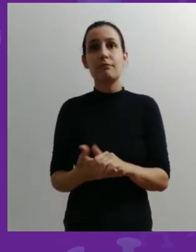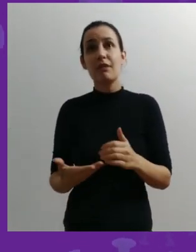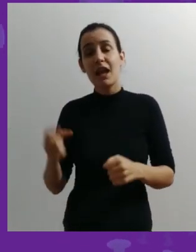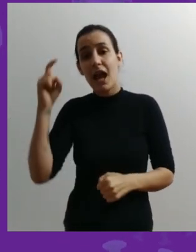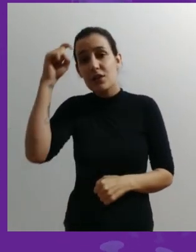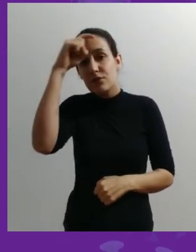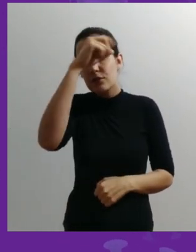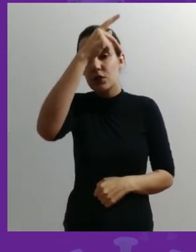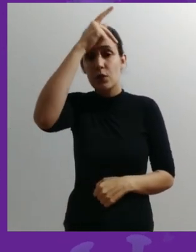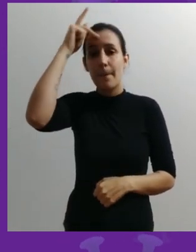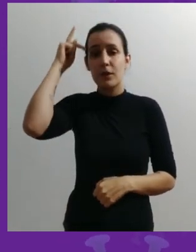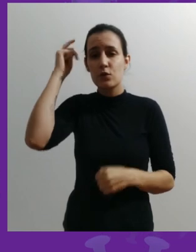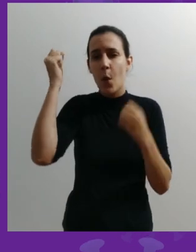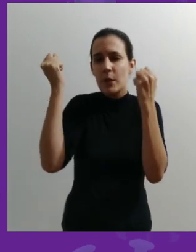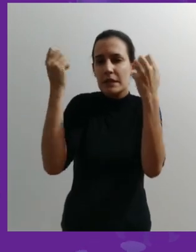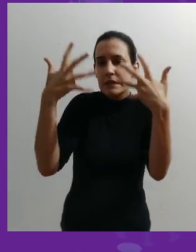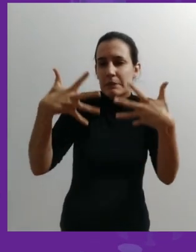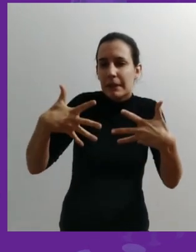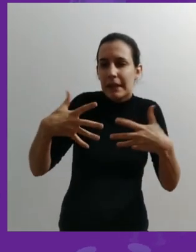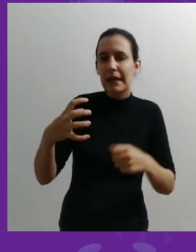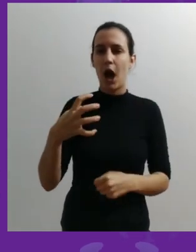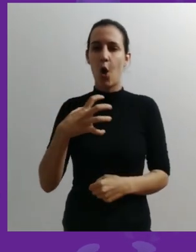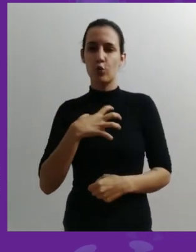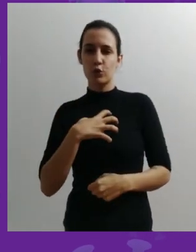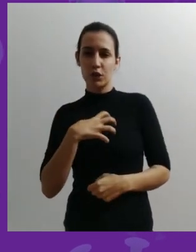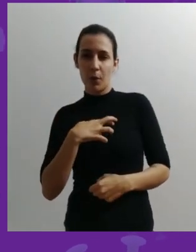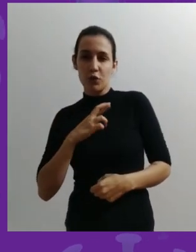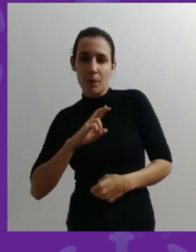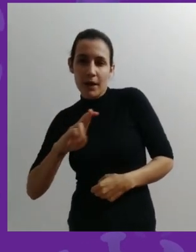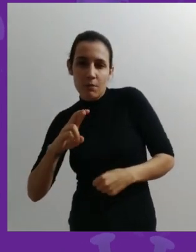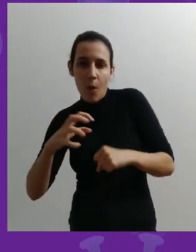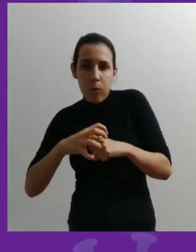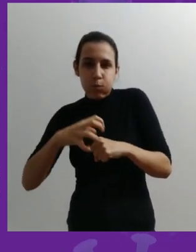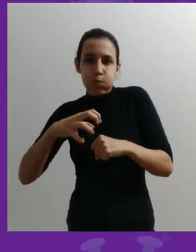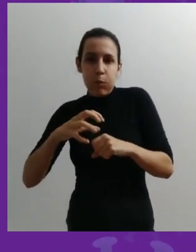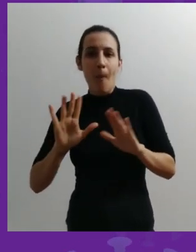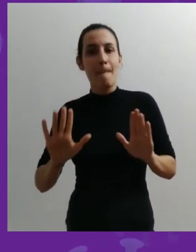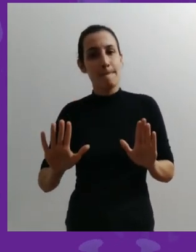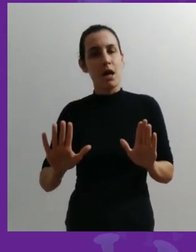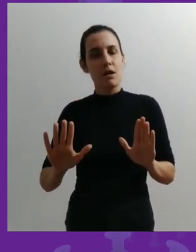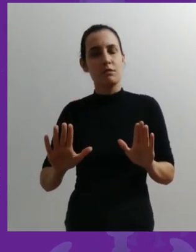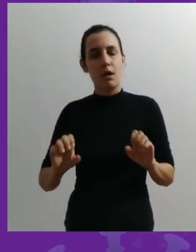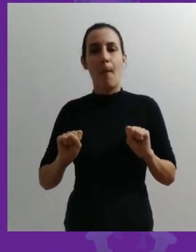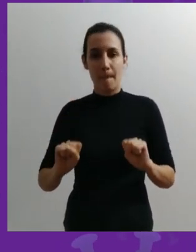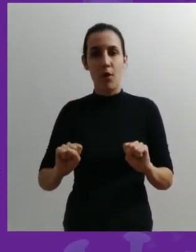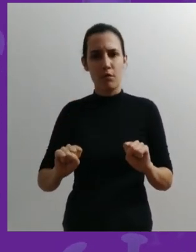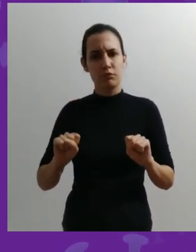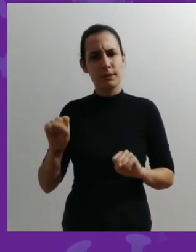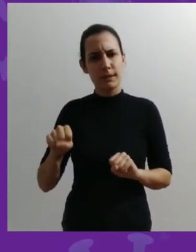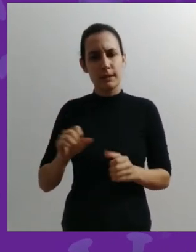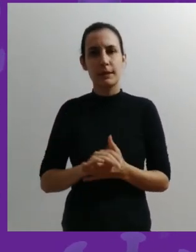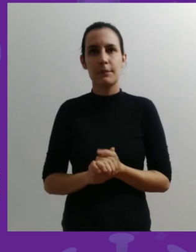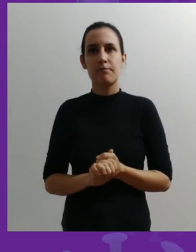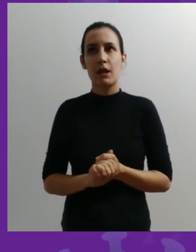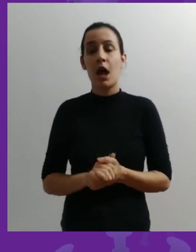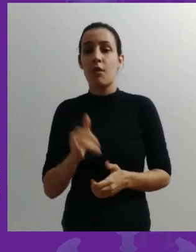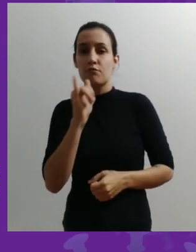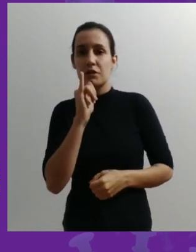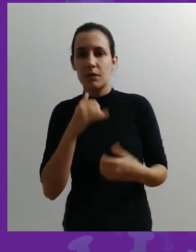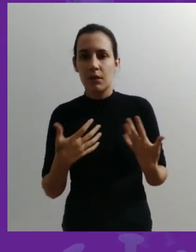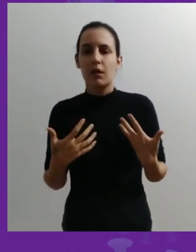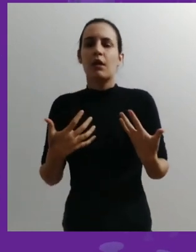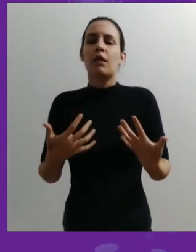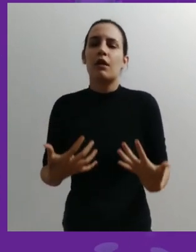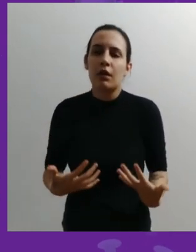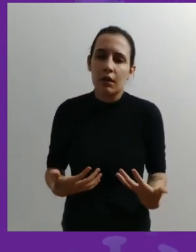É difícil a pessoa explicar um sintoma de uma resposta inflamatória, mas isso pode acontecer. Por exemplo, o cansaço,